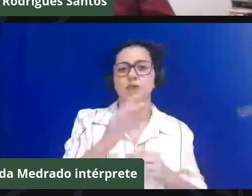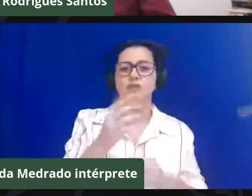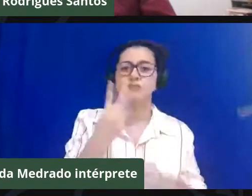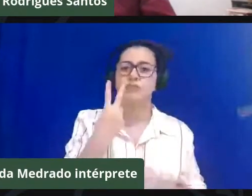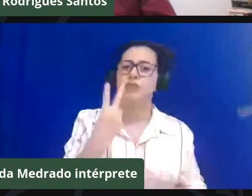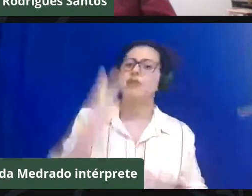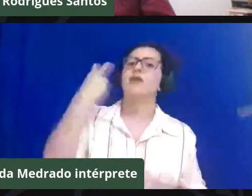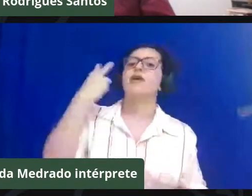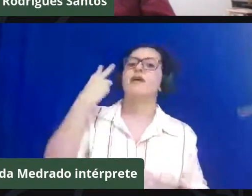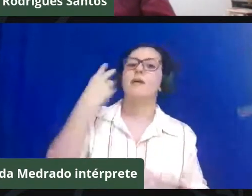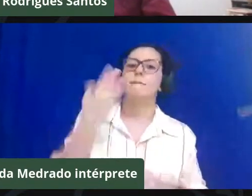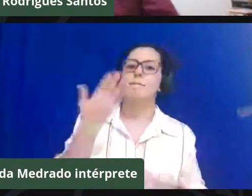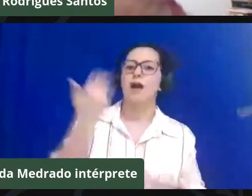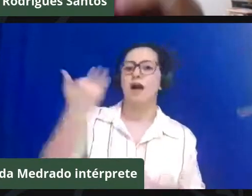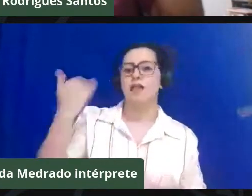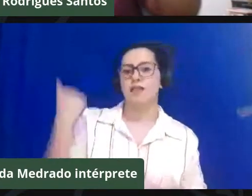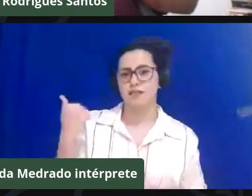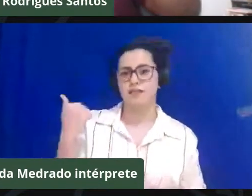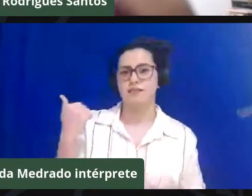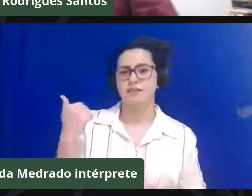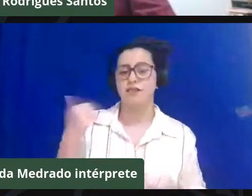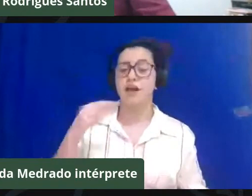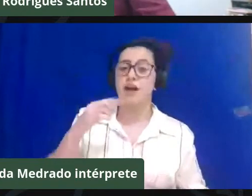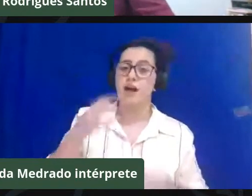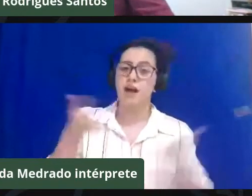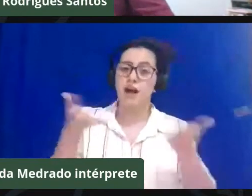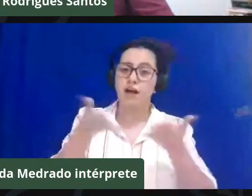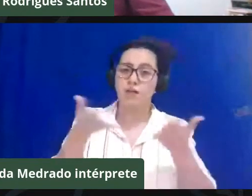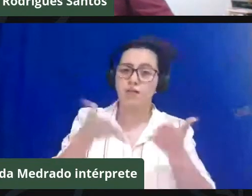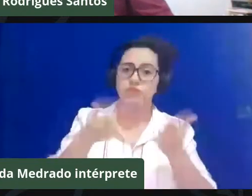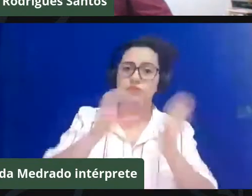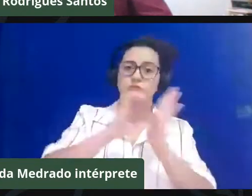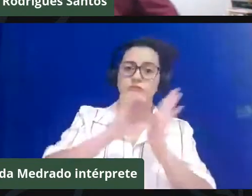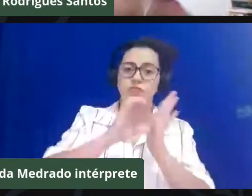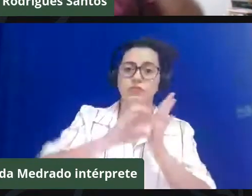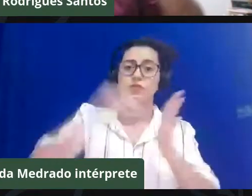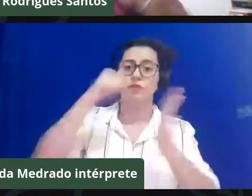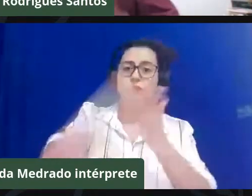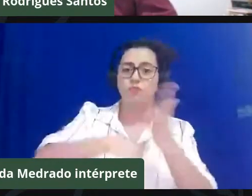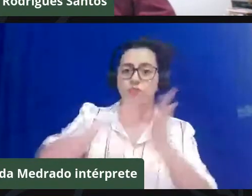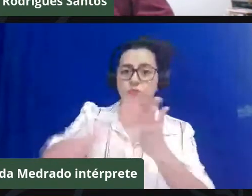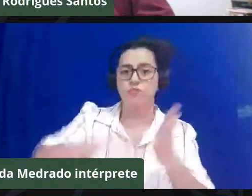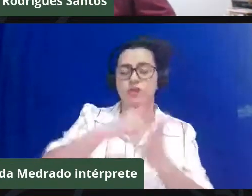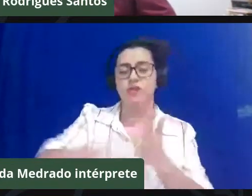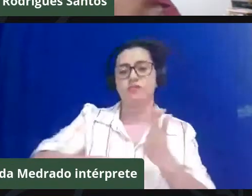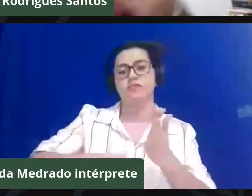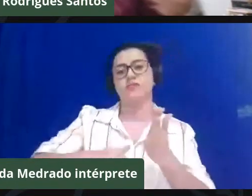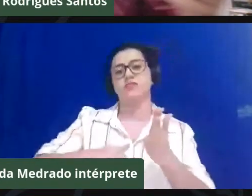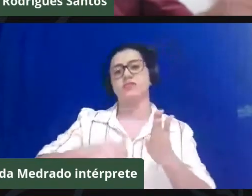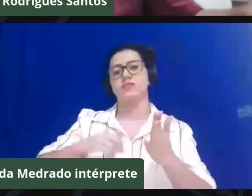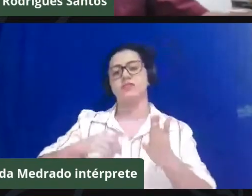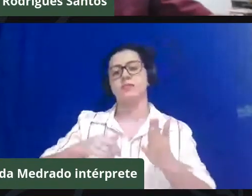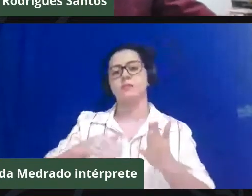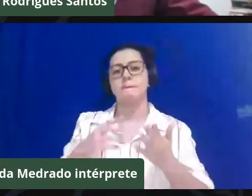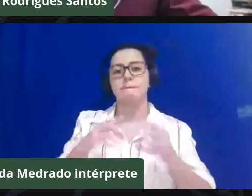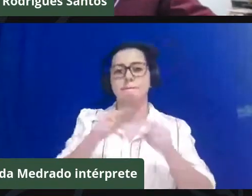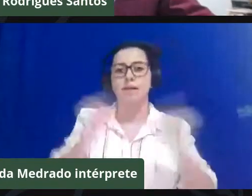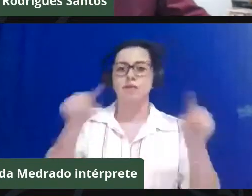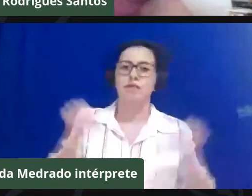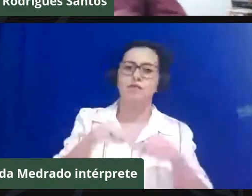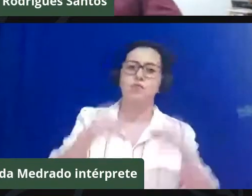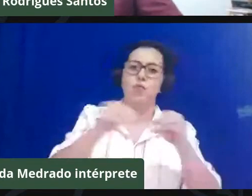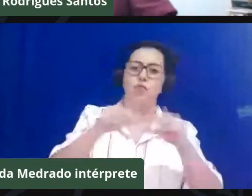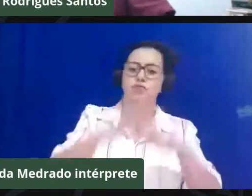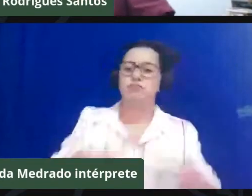têm atuado na defesa dos seus territórios. Mais perto aqui do Recôncavo Baiano, a gente vai ter uma atuação muito